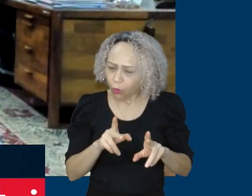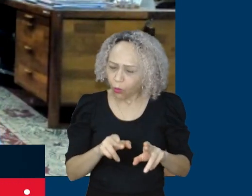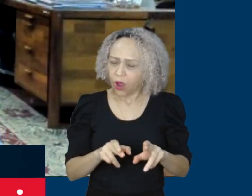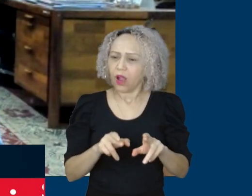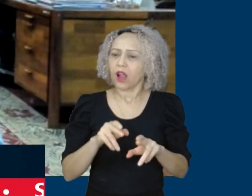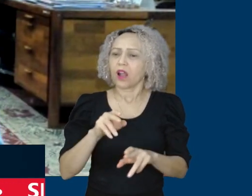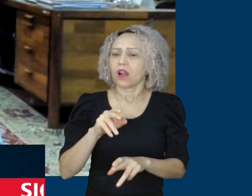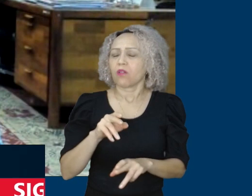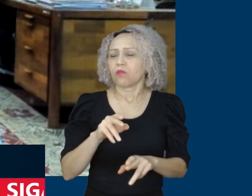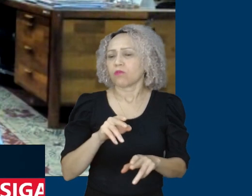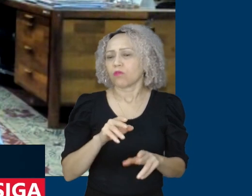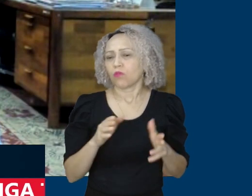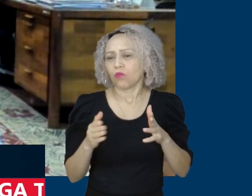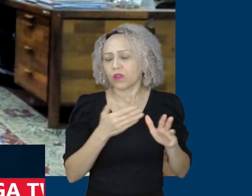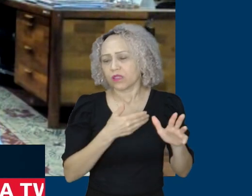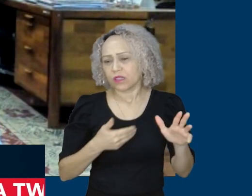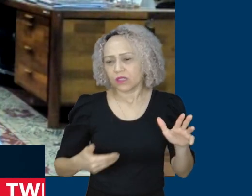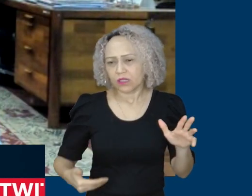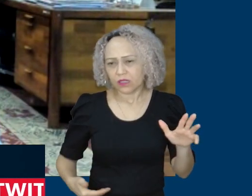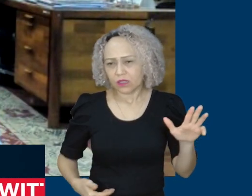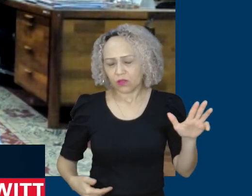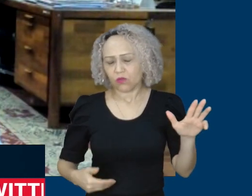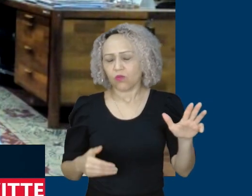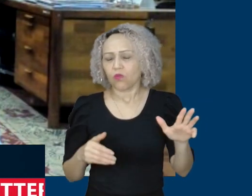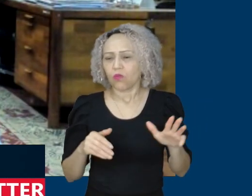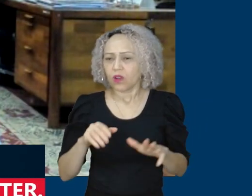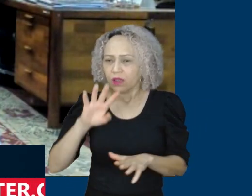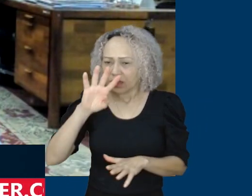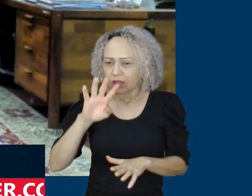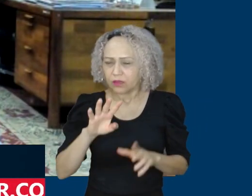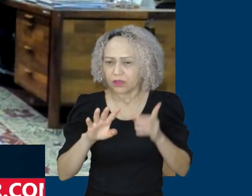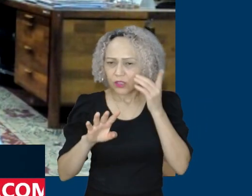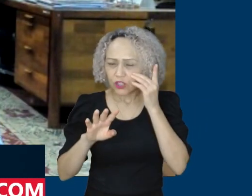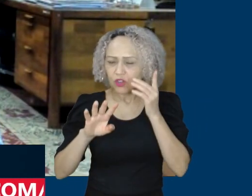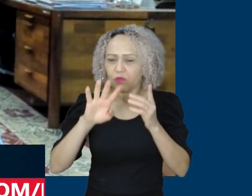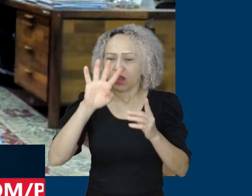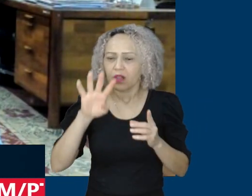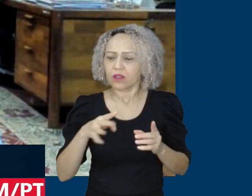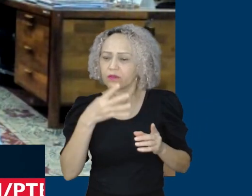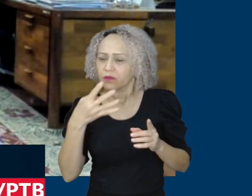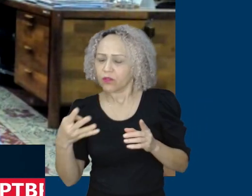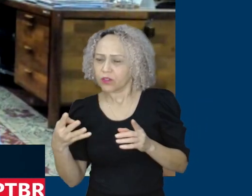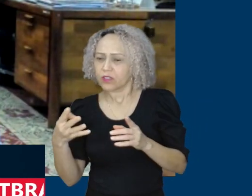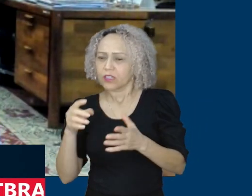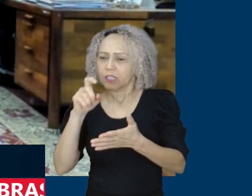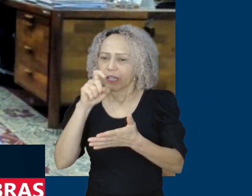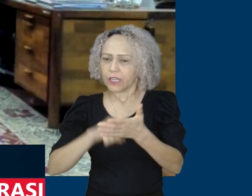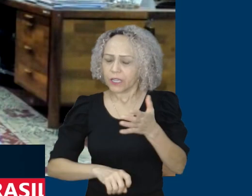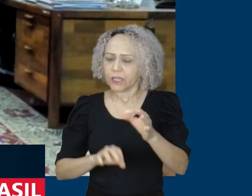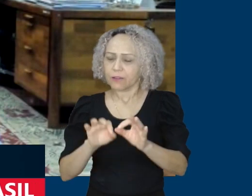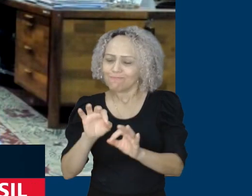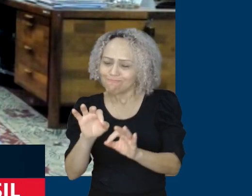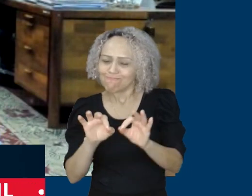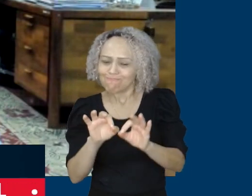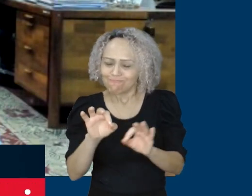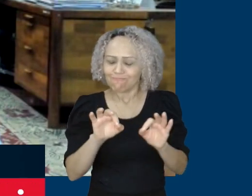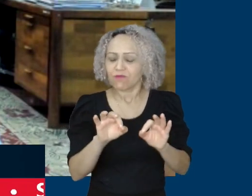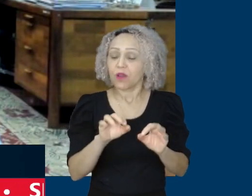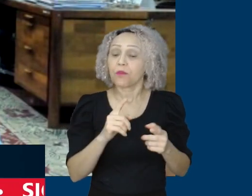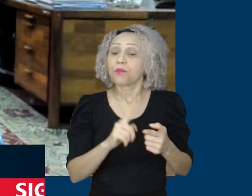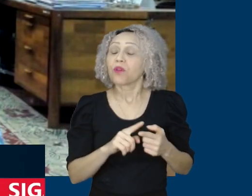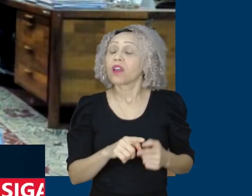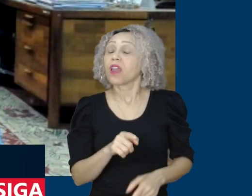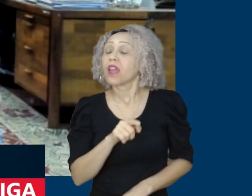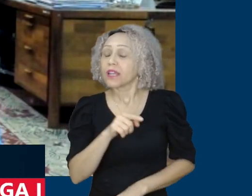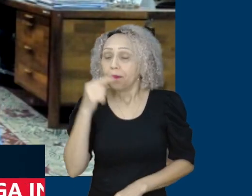demonstração que o governo, ele é um governo de todos e de todas, que ele pensa, sim, também na classe média,